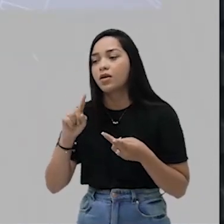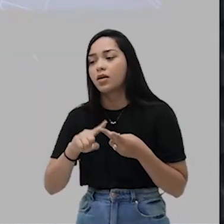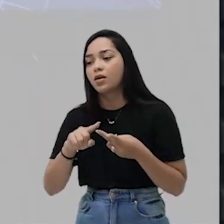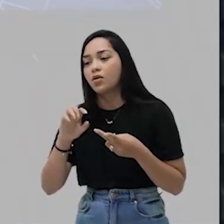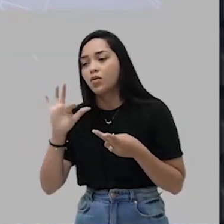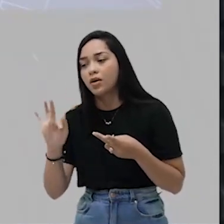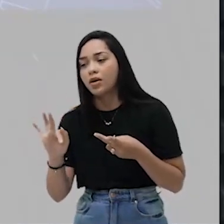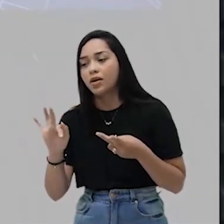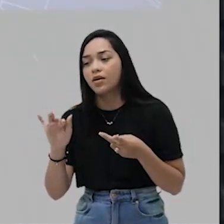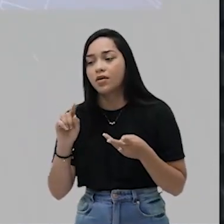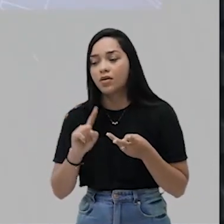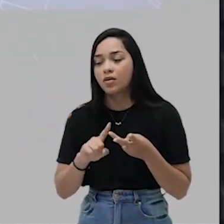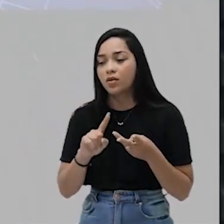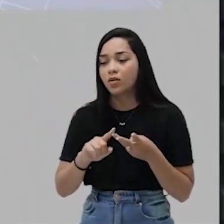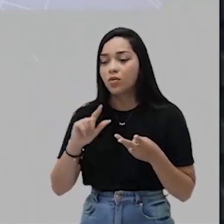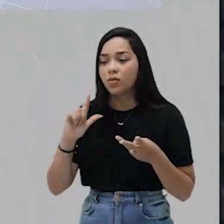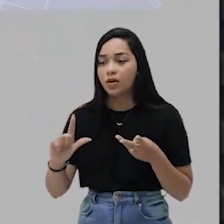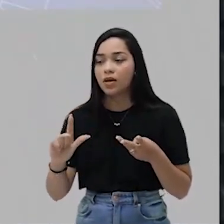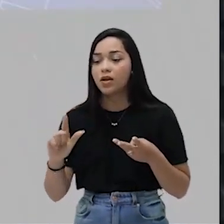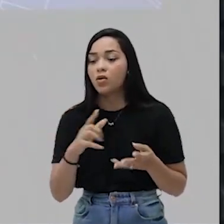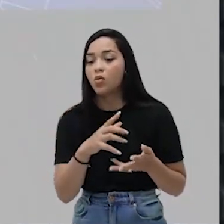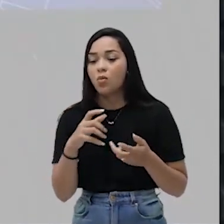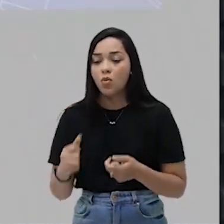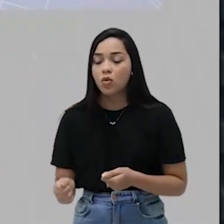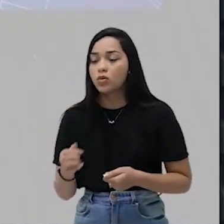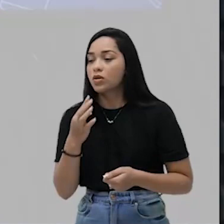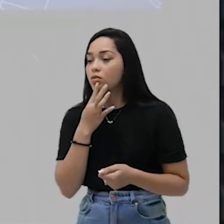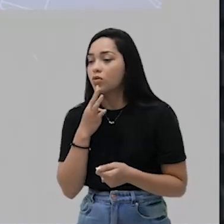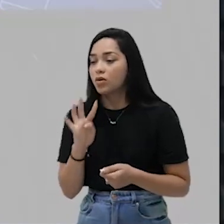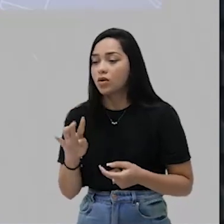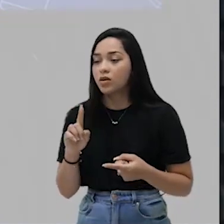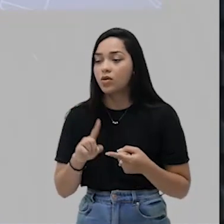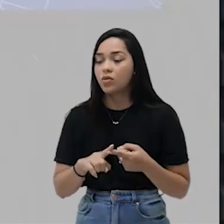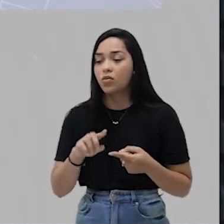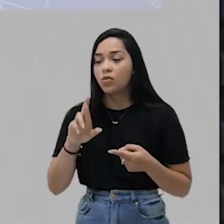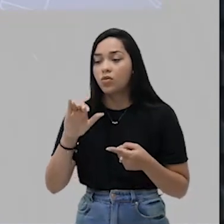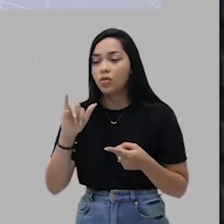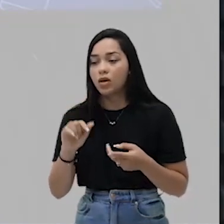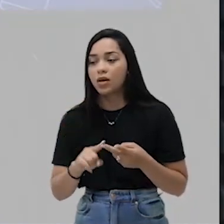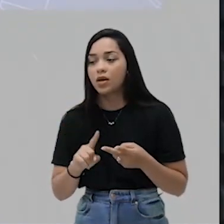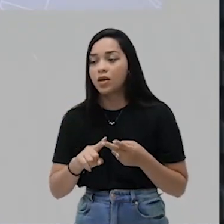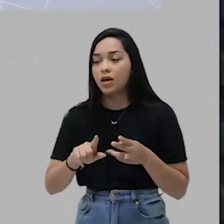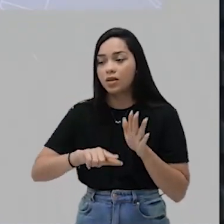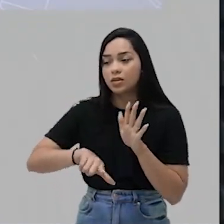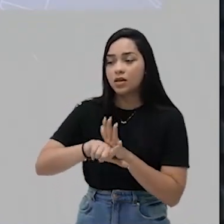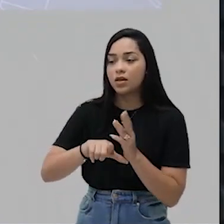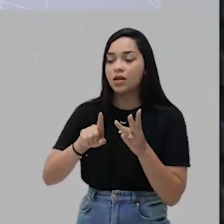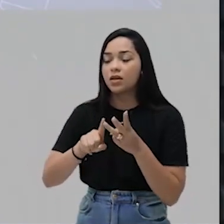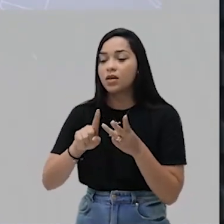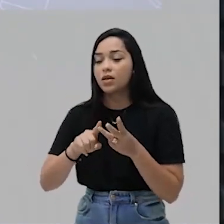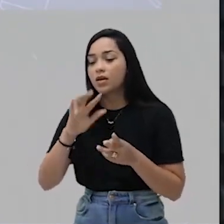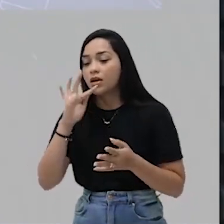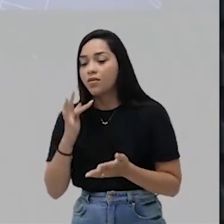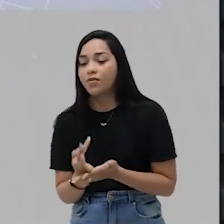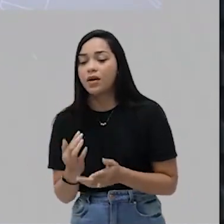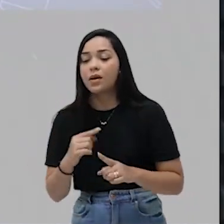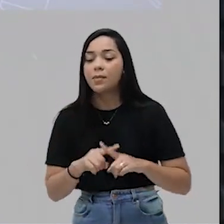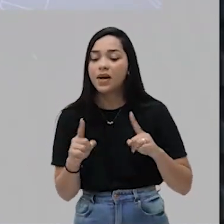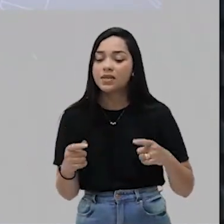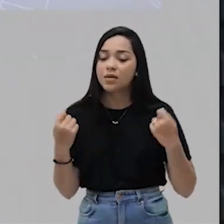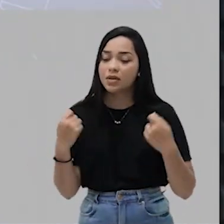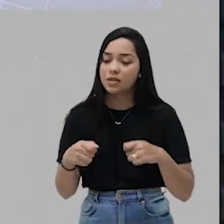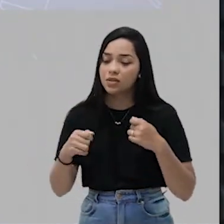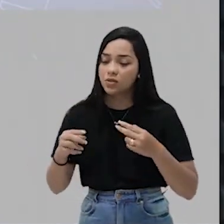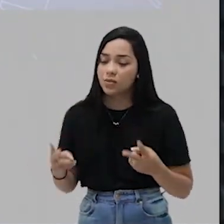o F e o L. Um mundo que não conhece o rei, as leis e a fé. Mas é preciso